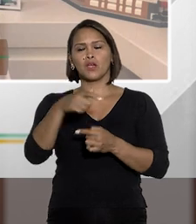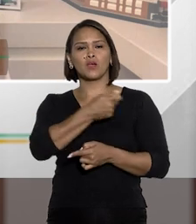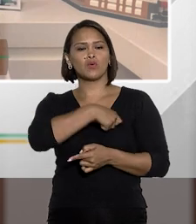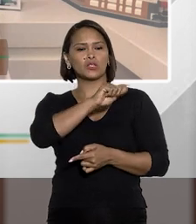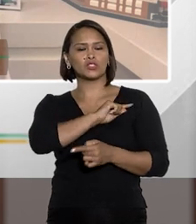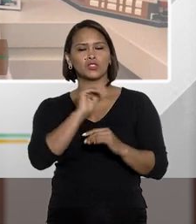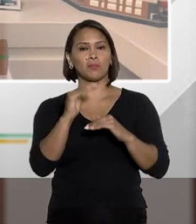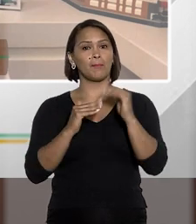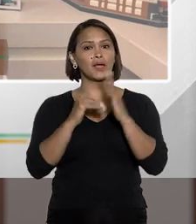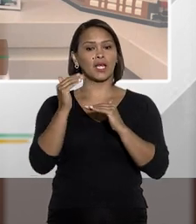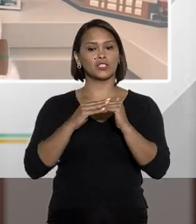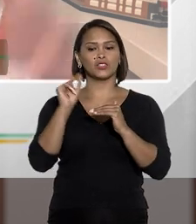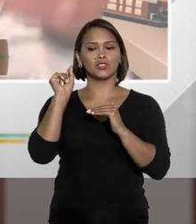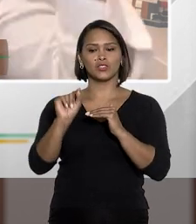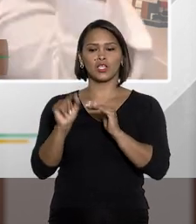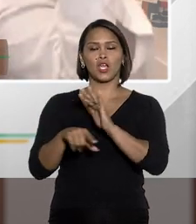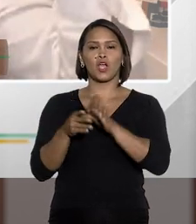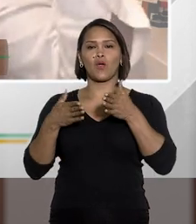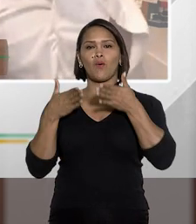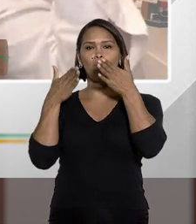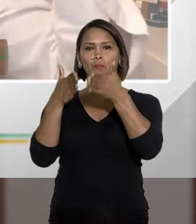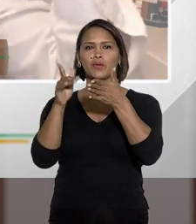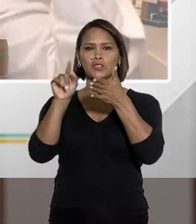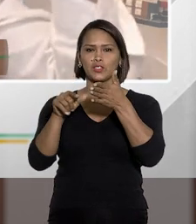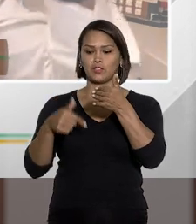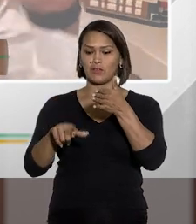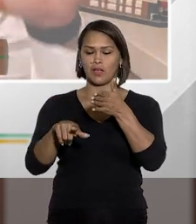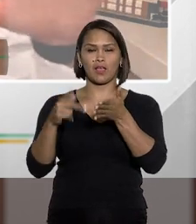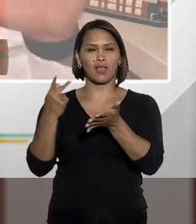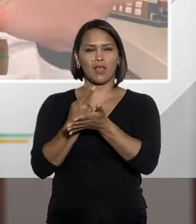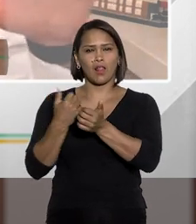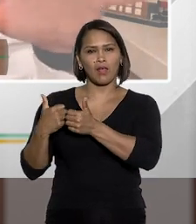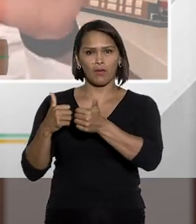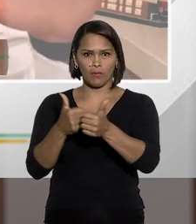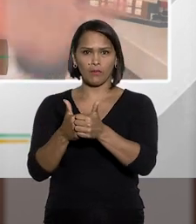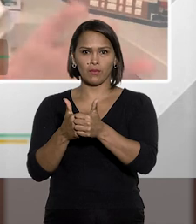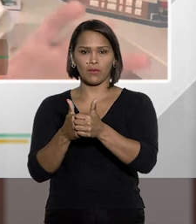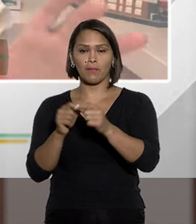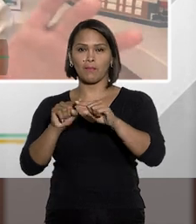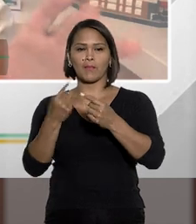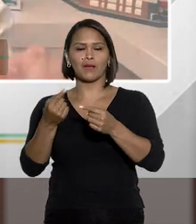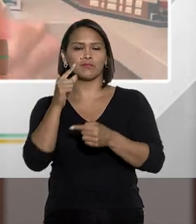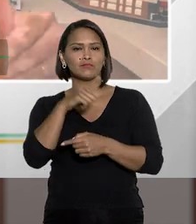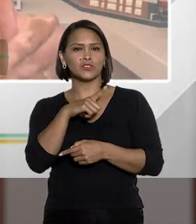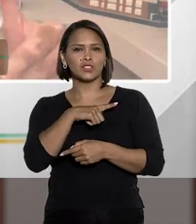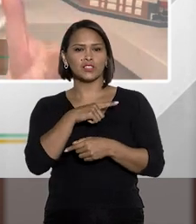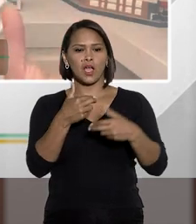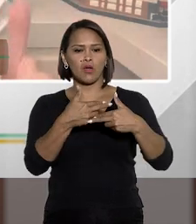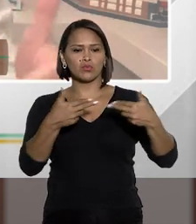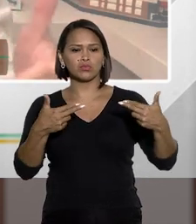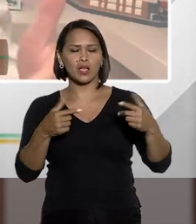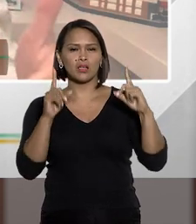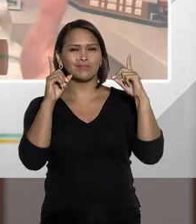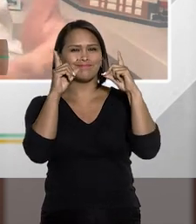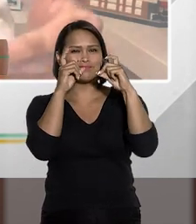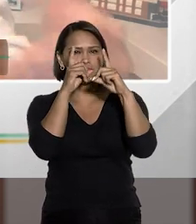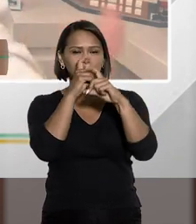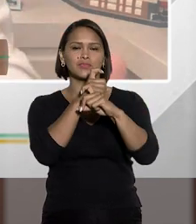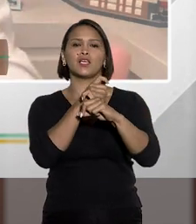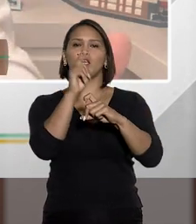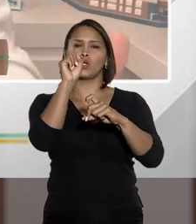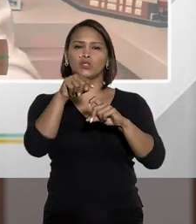às vezes o agente pratica objetivamente aquela conduta, mas você tem uma enorme